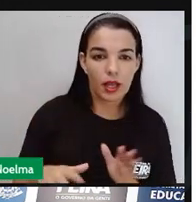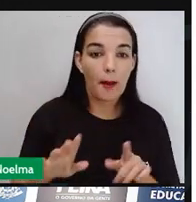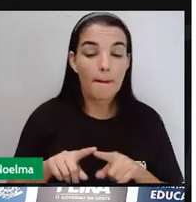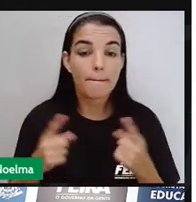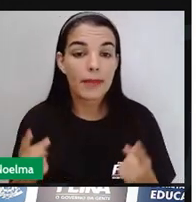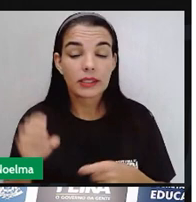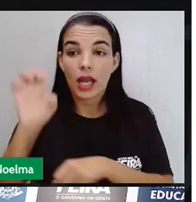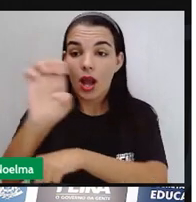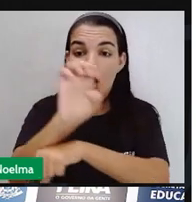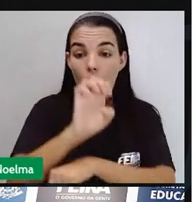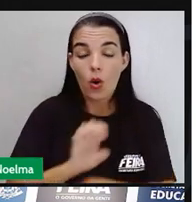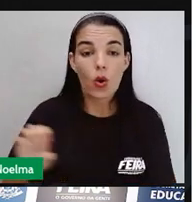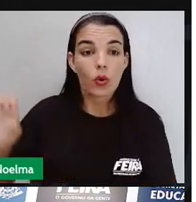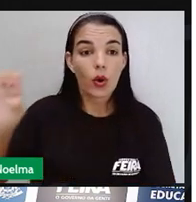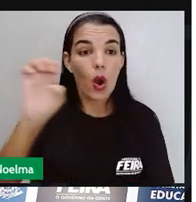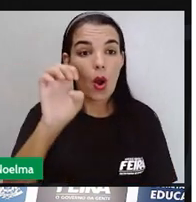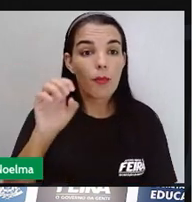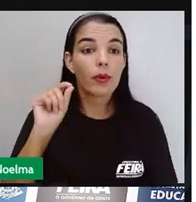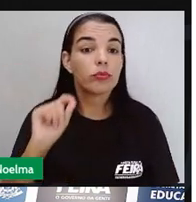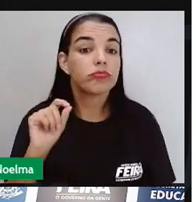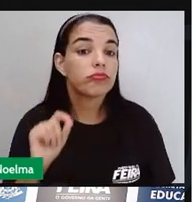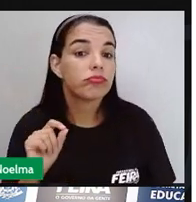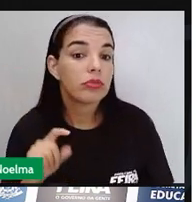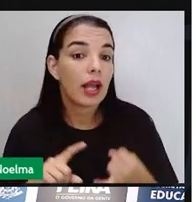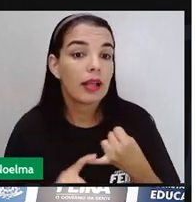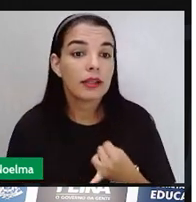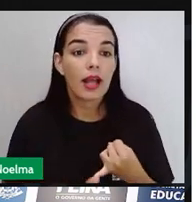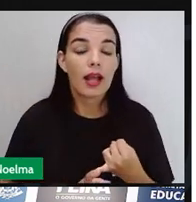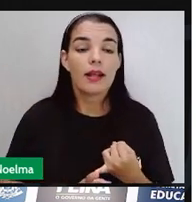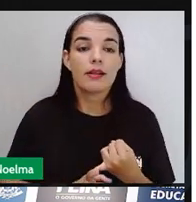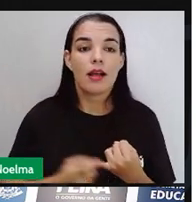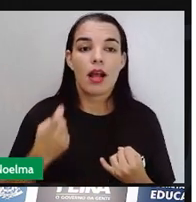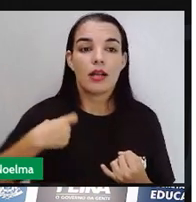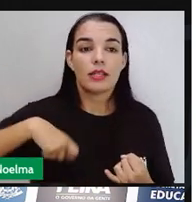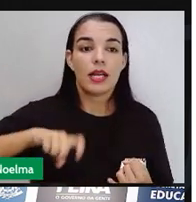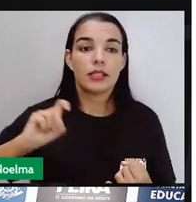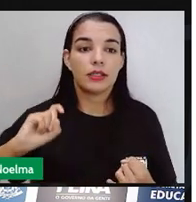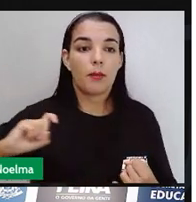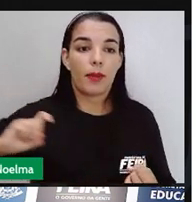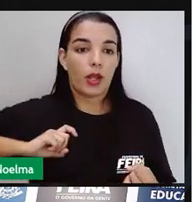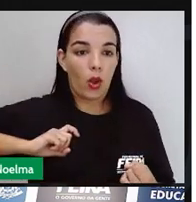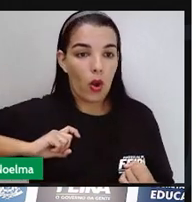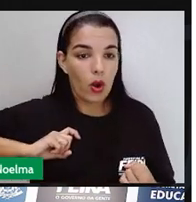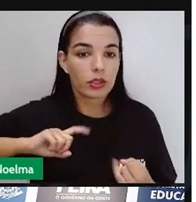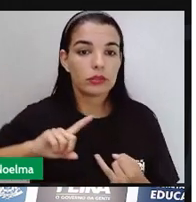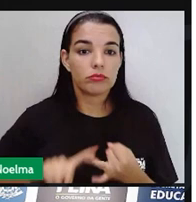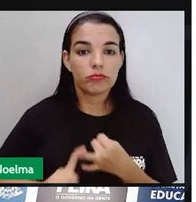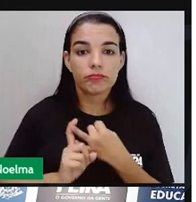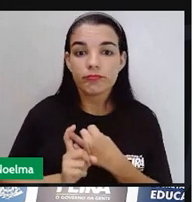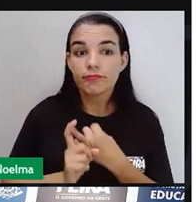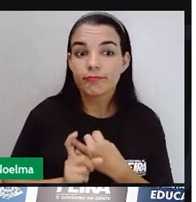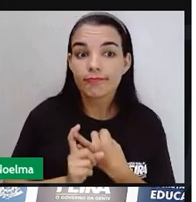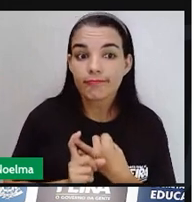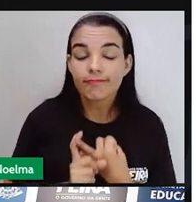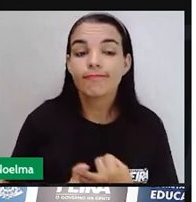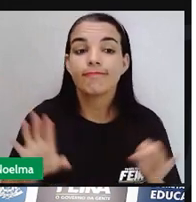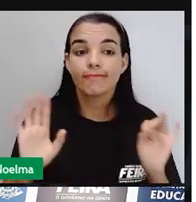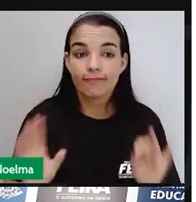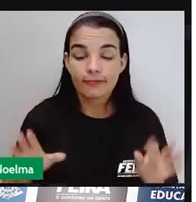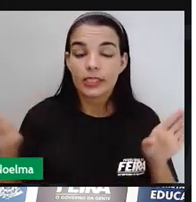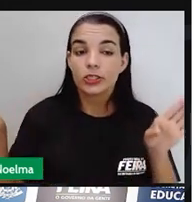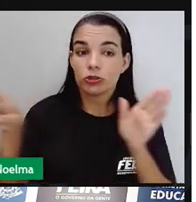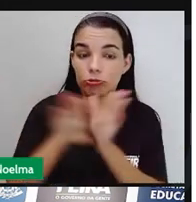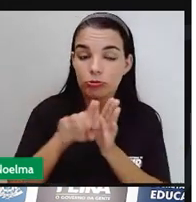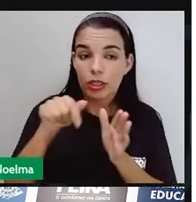humanos europeus, destacam-se os portugueses que foram os primeiros a chegarem ao Brasil. Os espanhóis, é tanto que já se teve uma